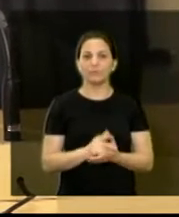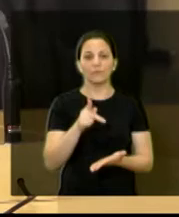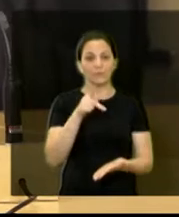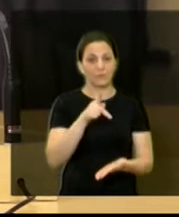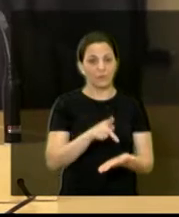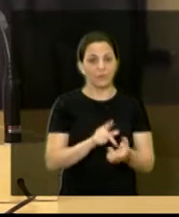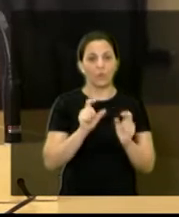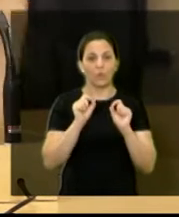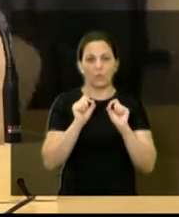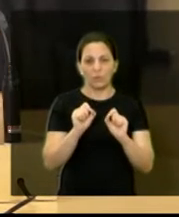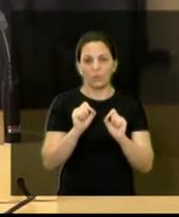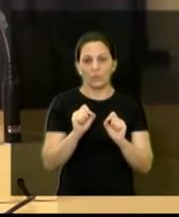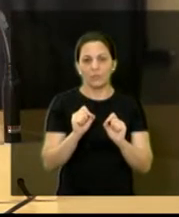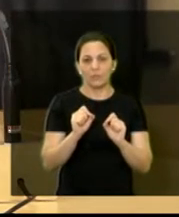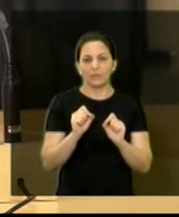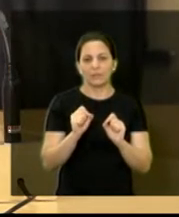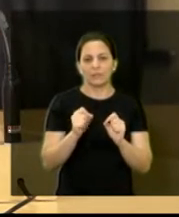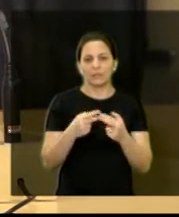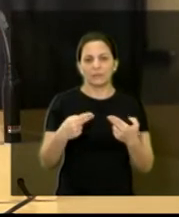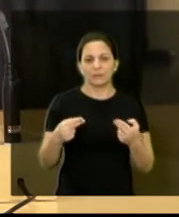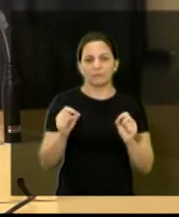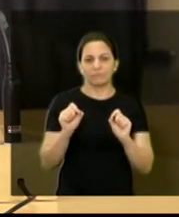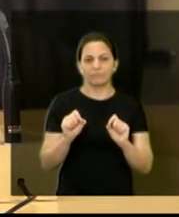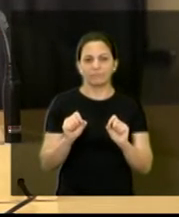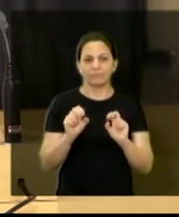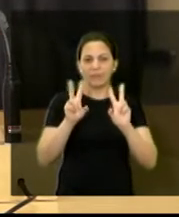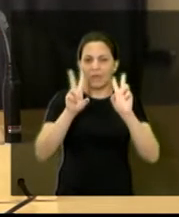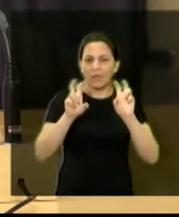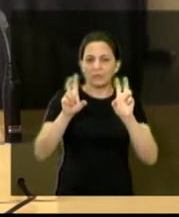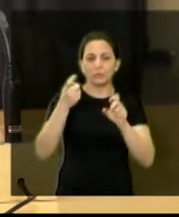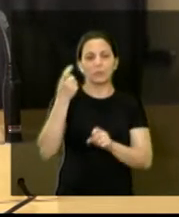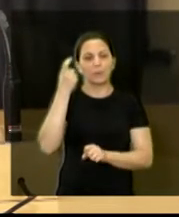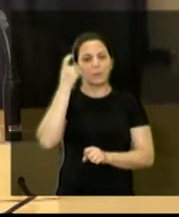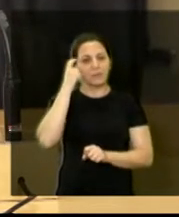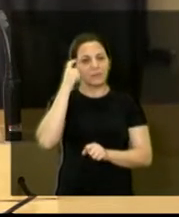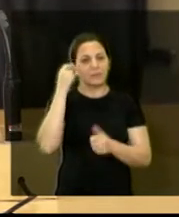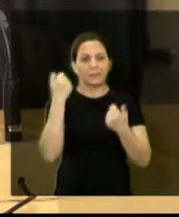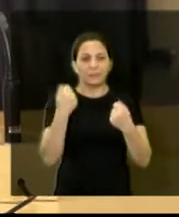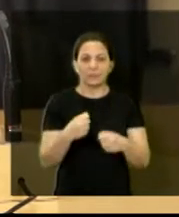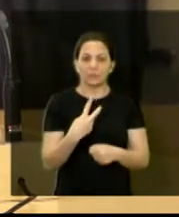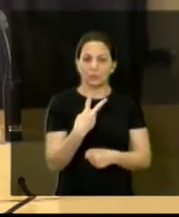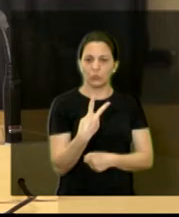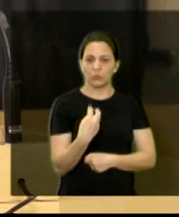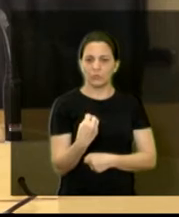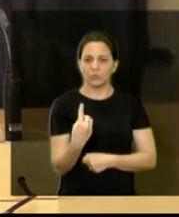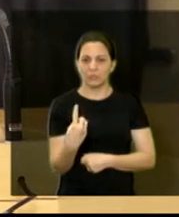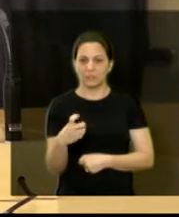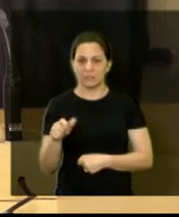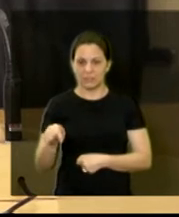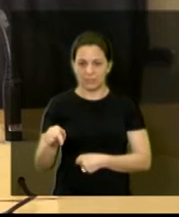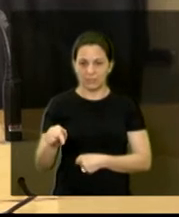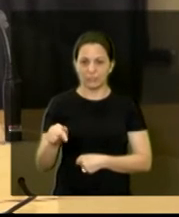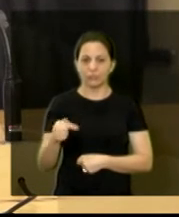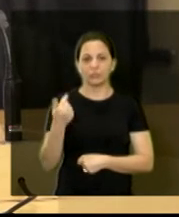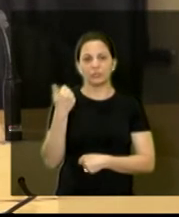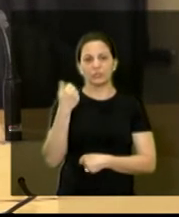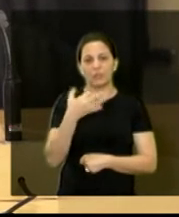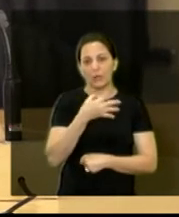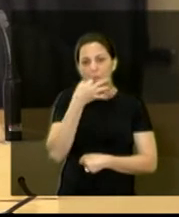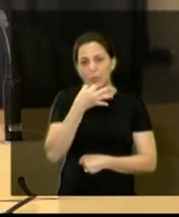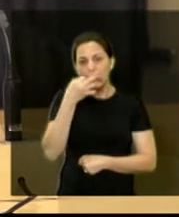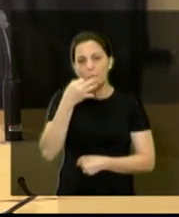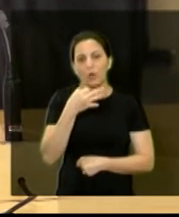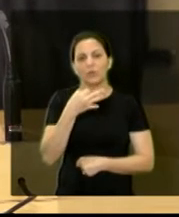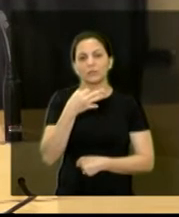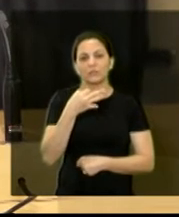Realmente, é uma questão que tem que se pensar para 2017. é uma proposta que